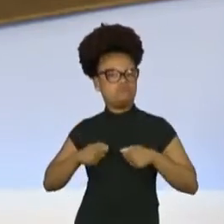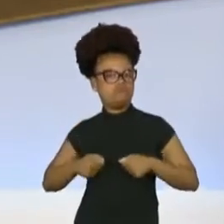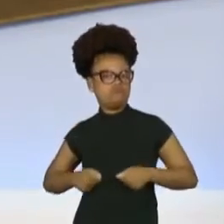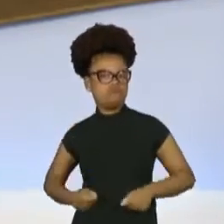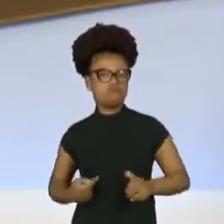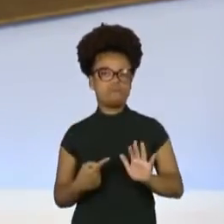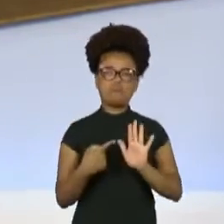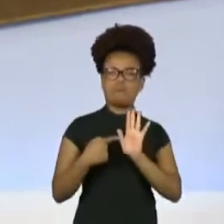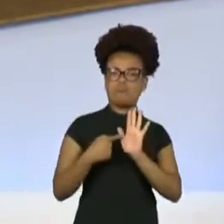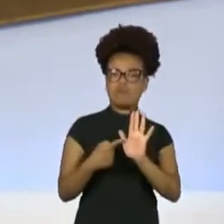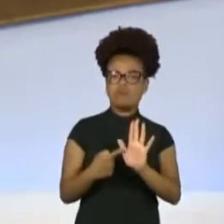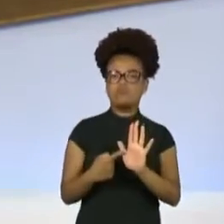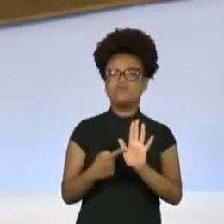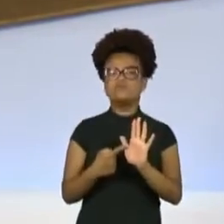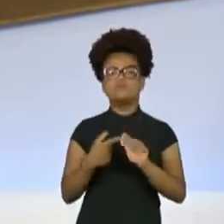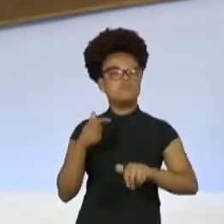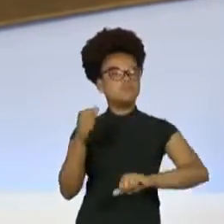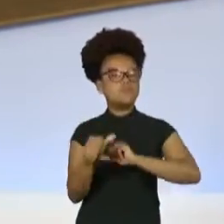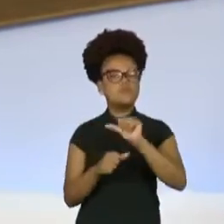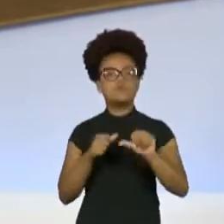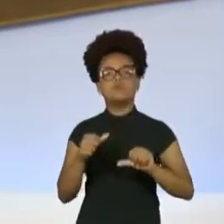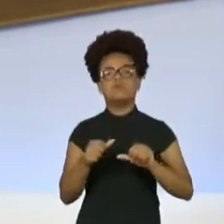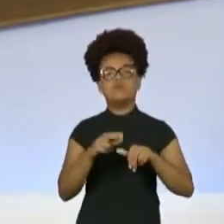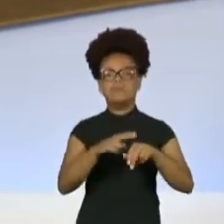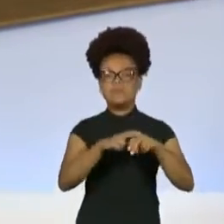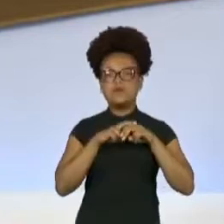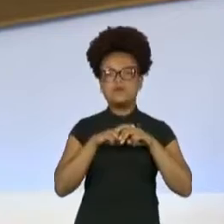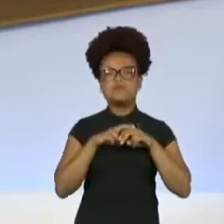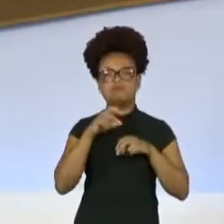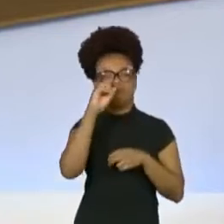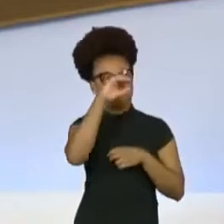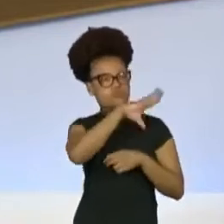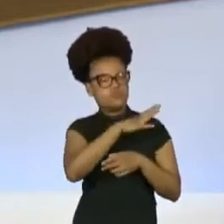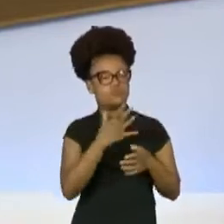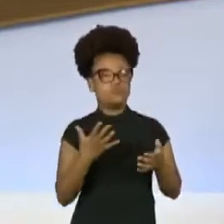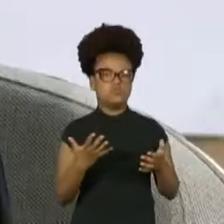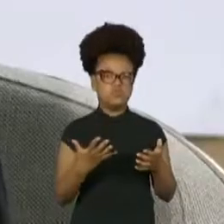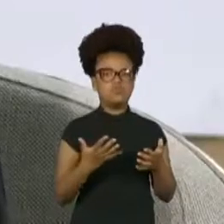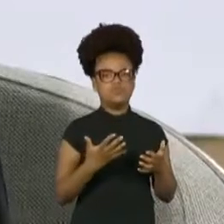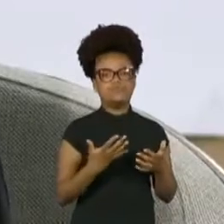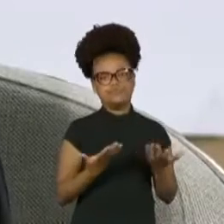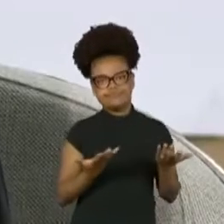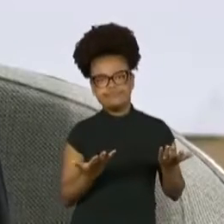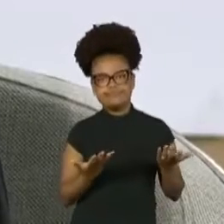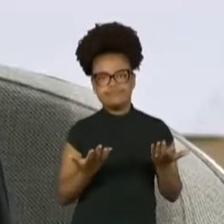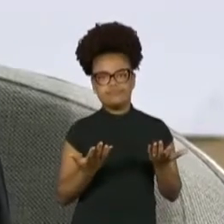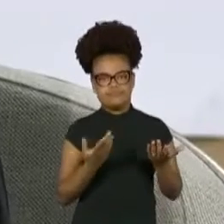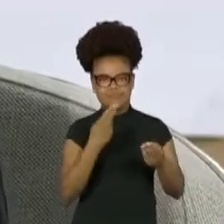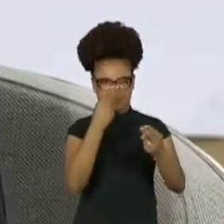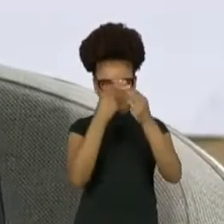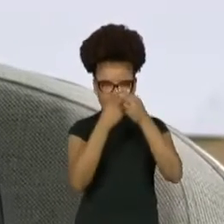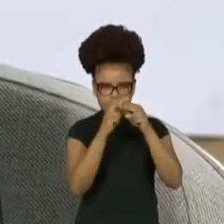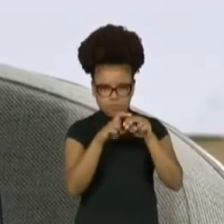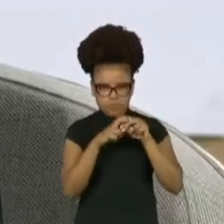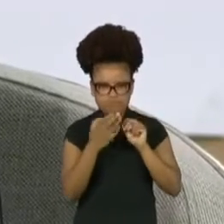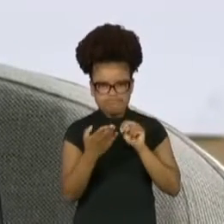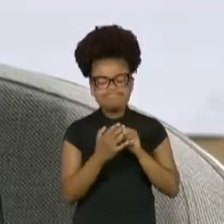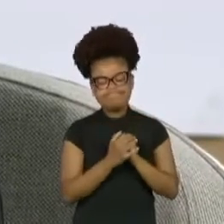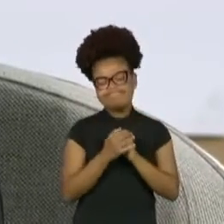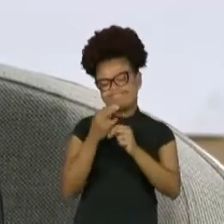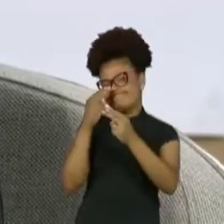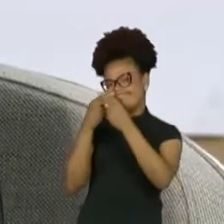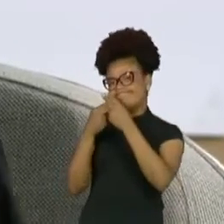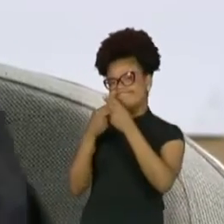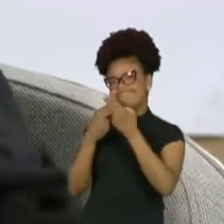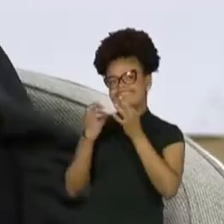modificada por conta de um receio de um possível outro Sem dúvida, eu fiquei traumatizada mesmo. Sem